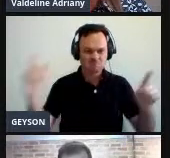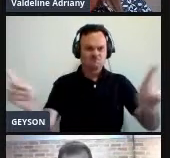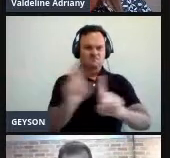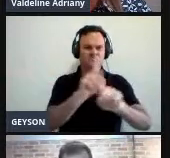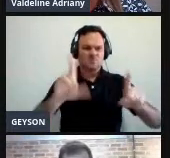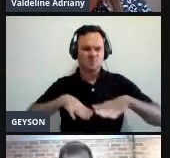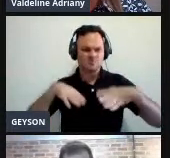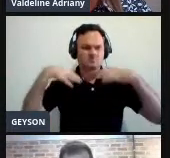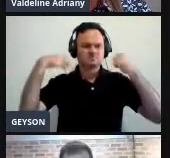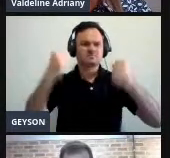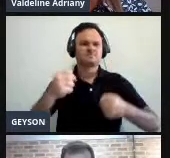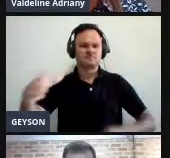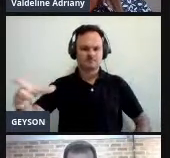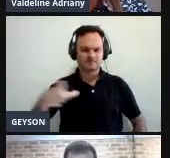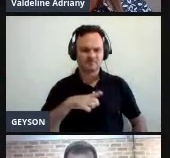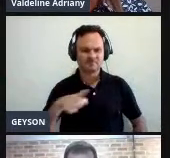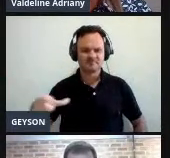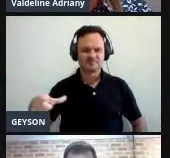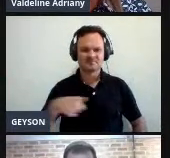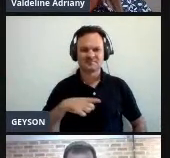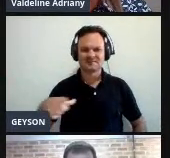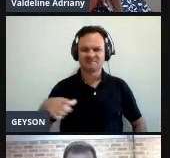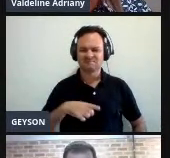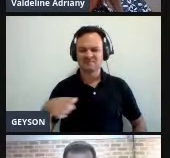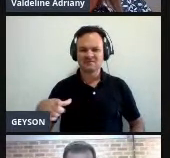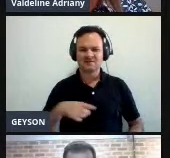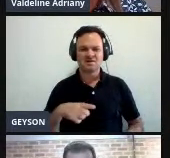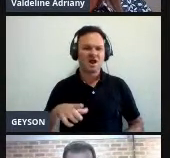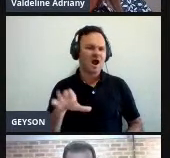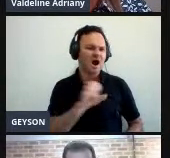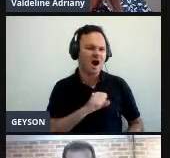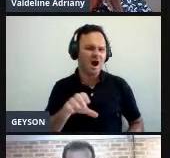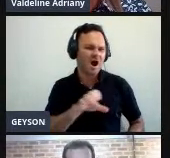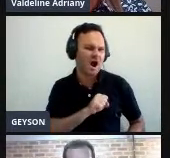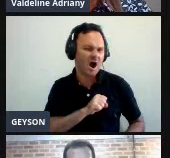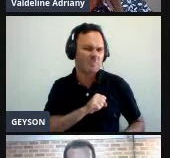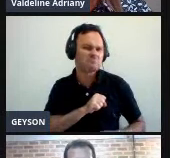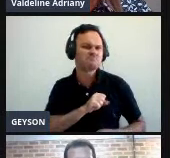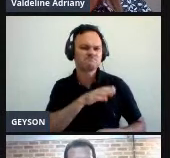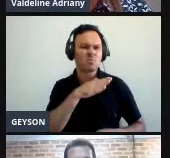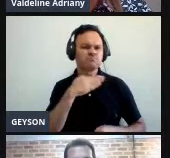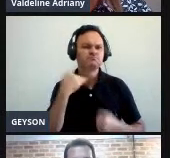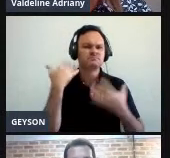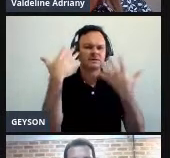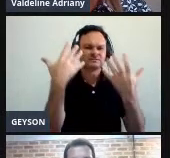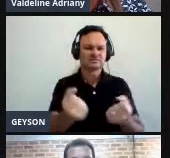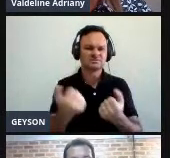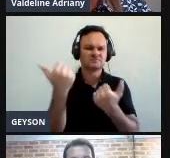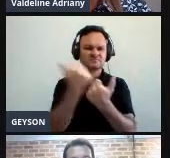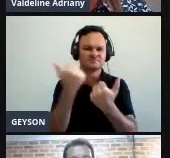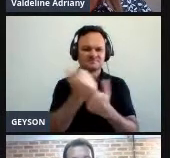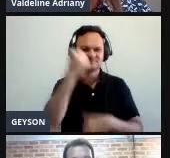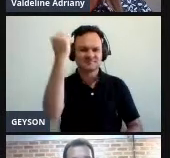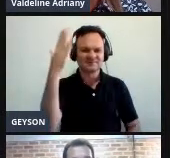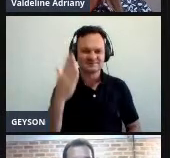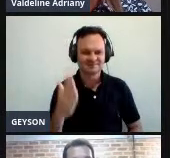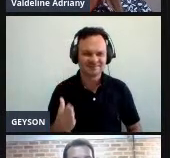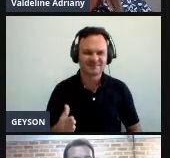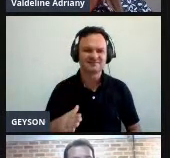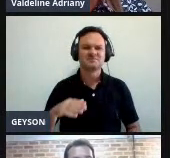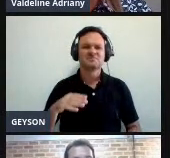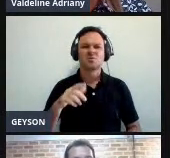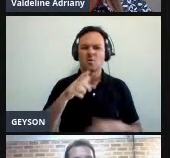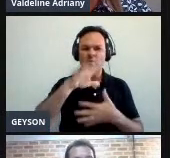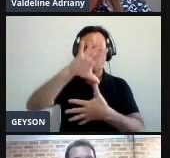a luta Nem tem ninguém te adora a própria morte Terra adorada Entre outras